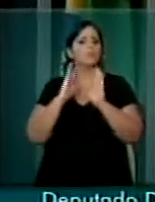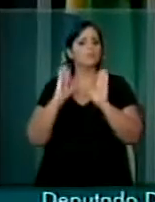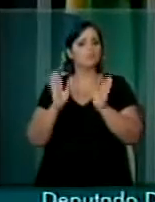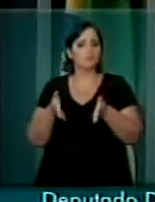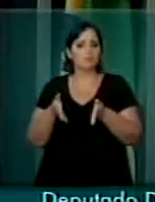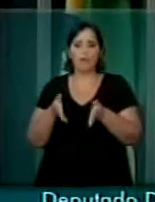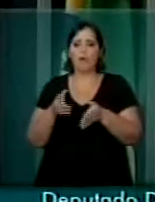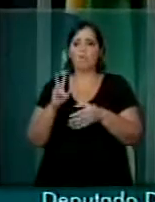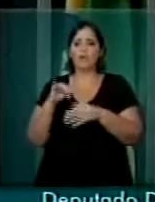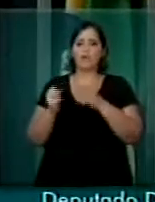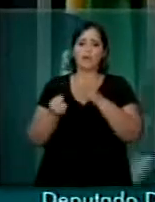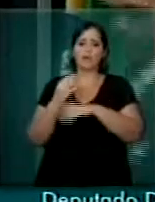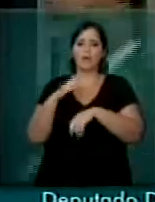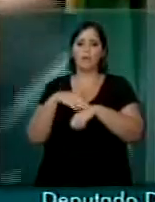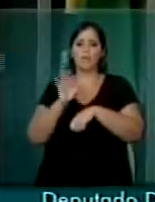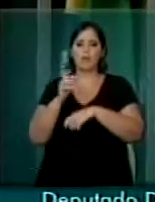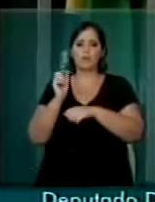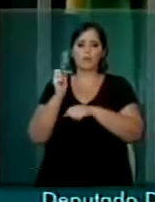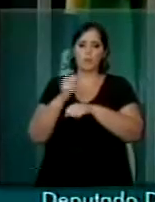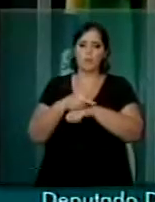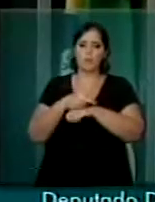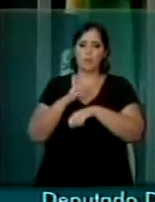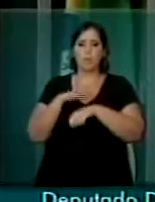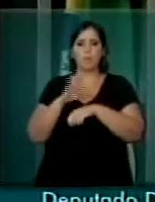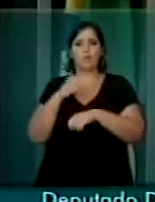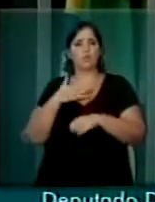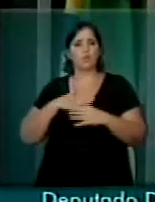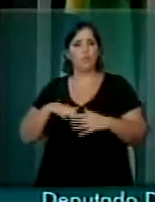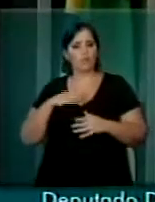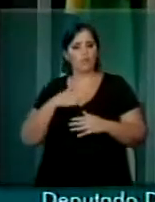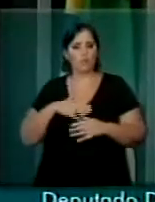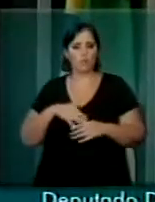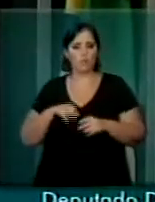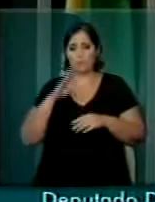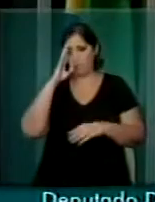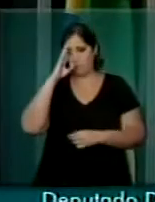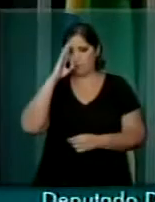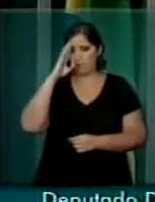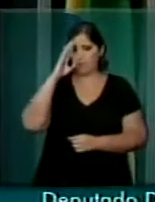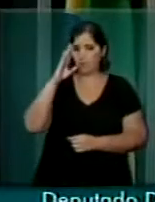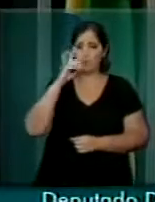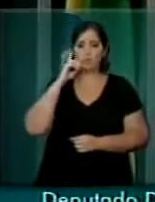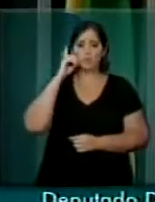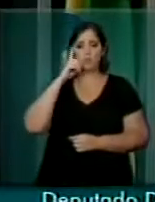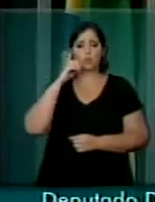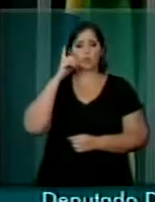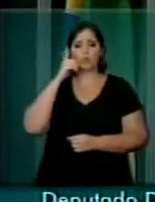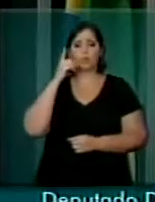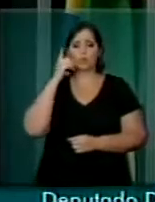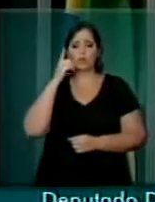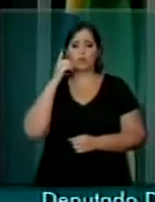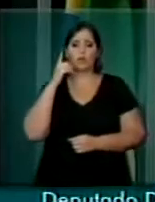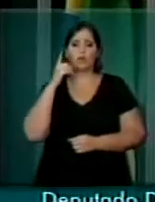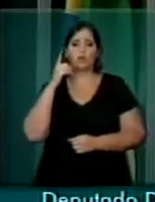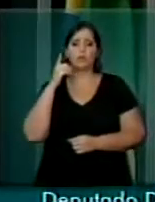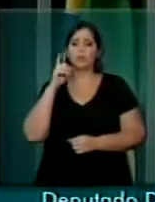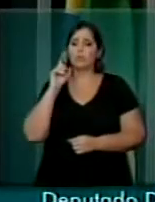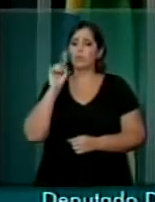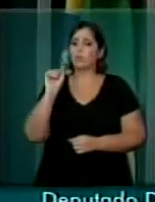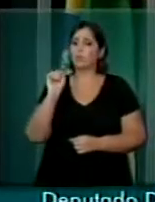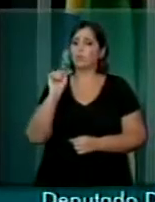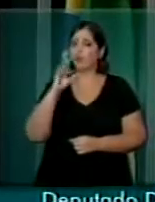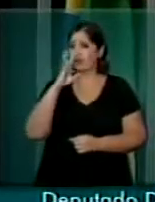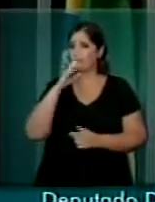gerará mais emprego, mais conforto. Principalmente, deputada Lídice da Mato, nas grandes cidades